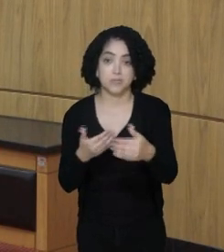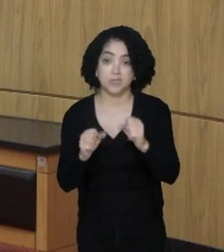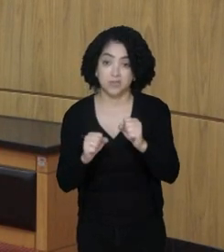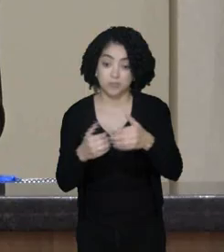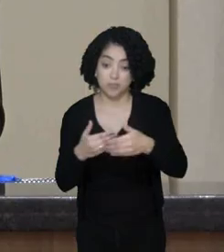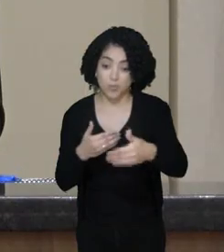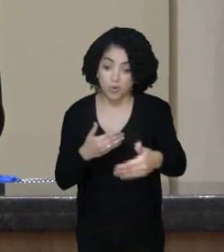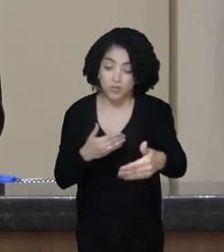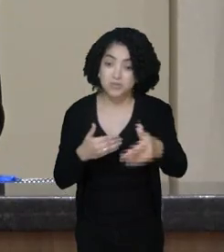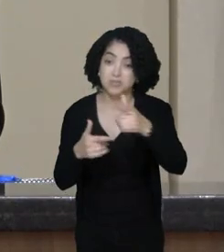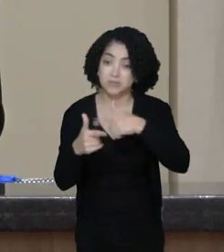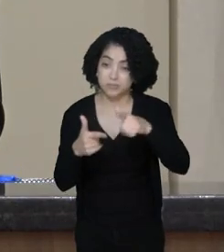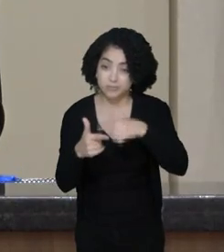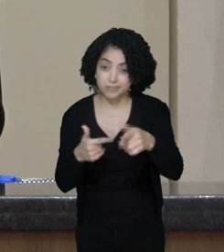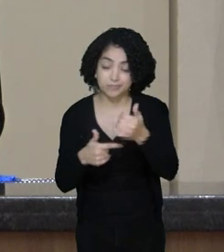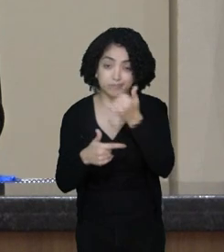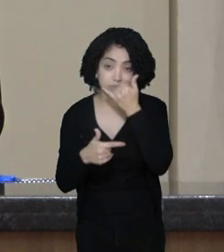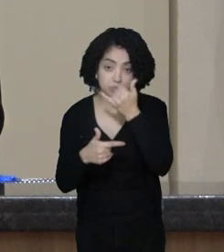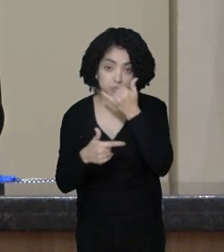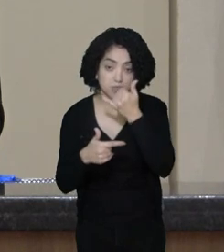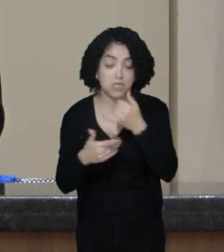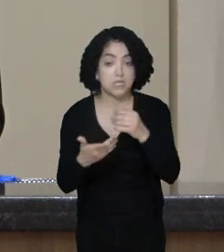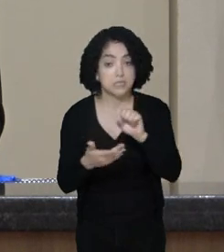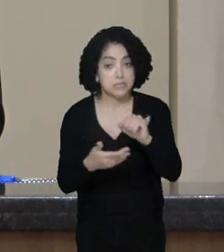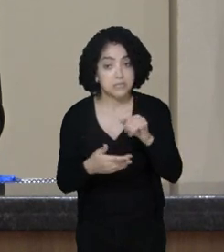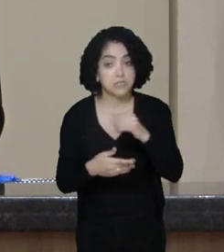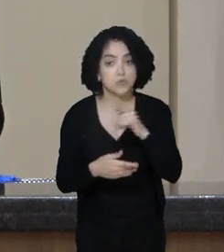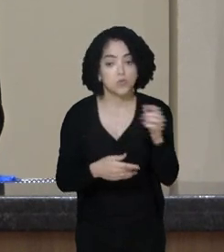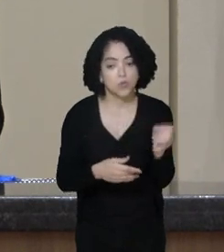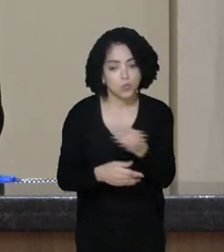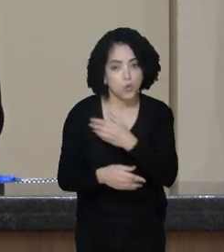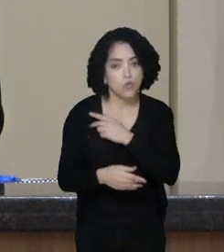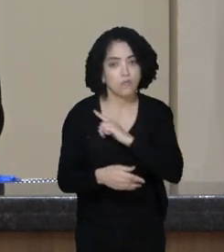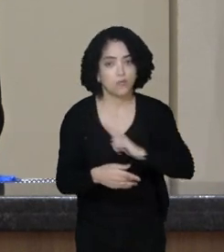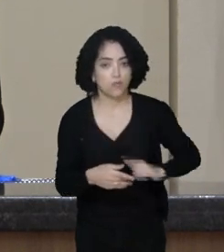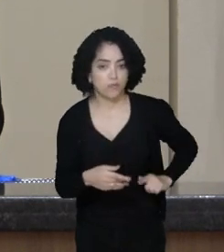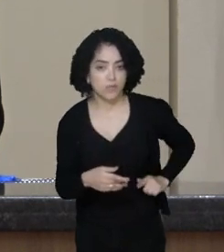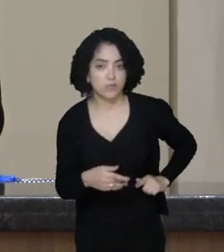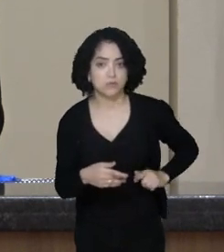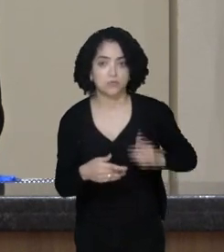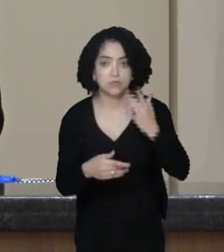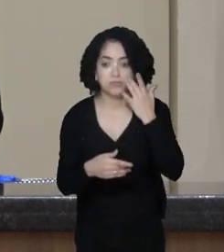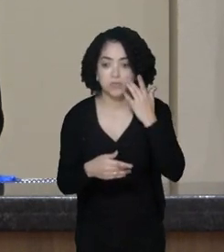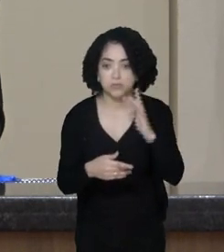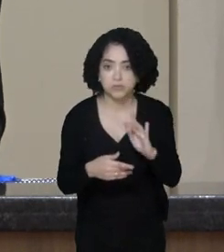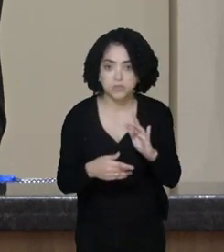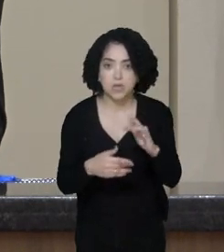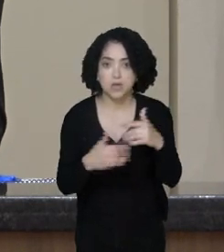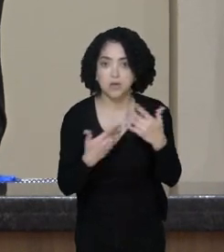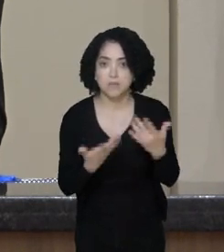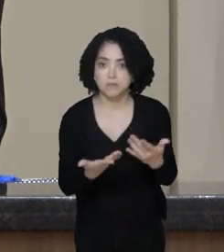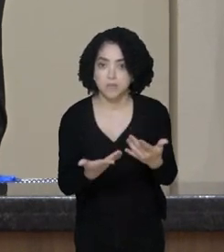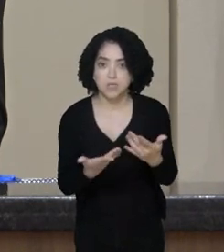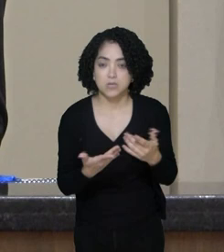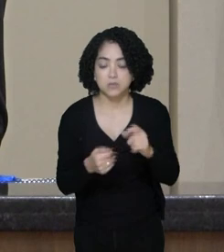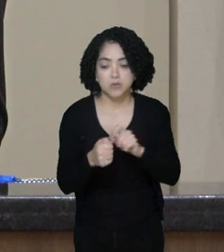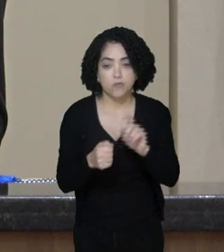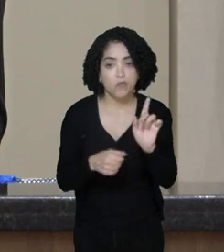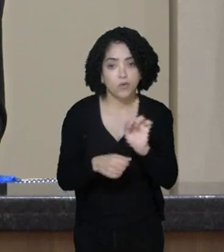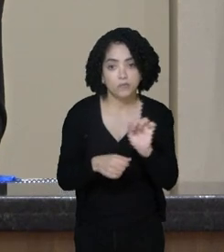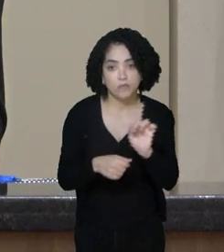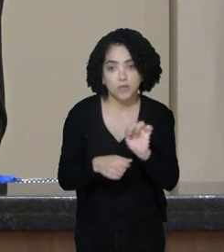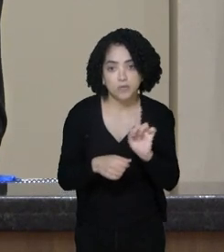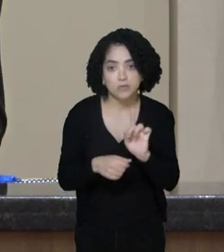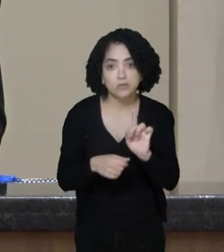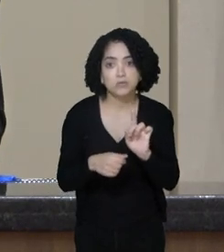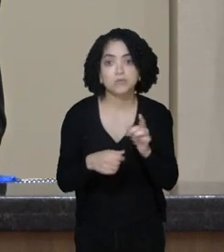Porque se o presidente, se o novo governador for fazer, ele não sabe em que condições foram feitas e se disser que não foi feita, é mais